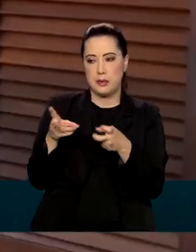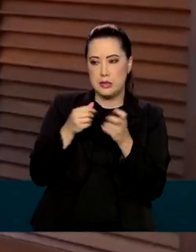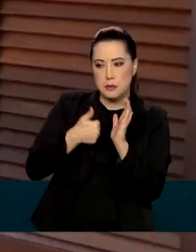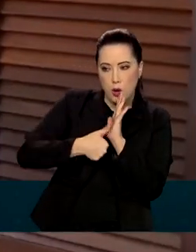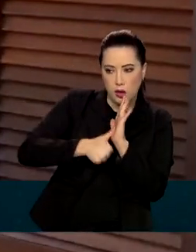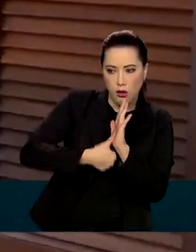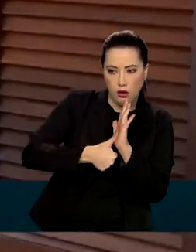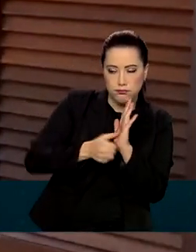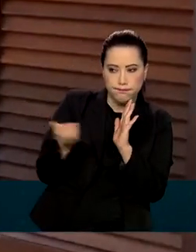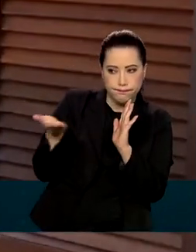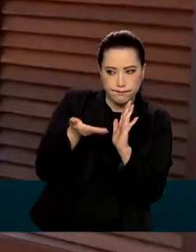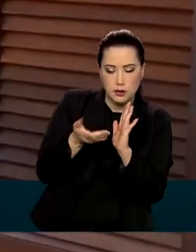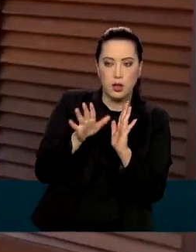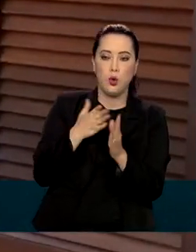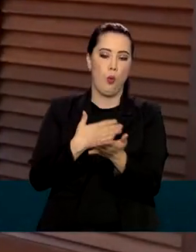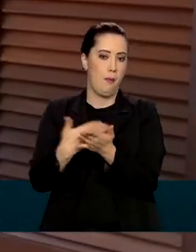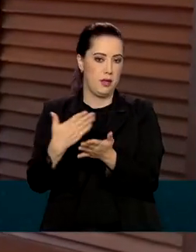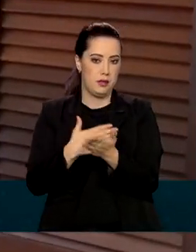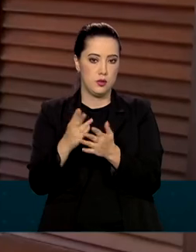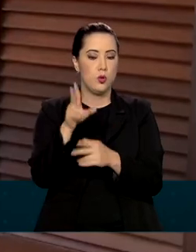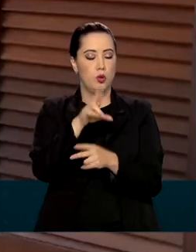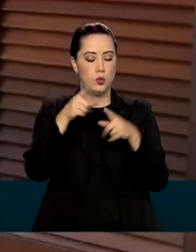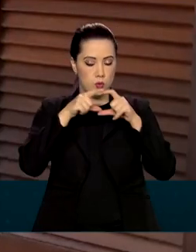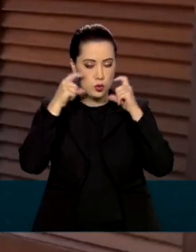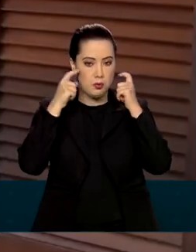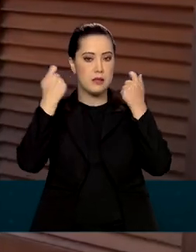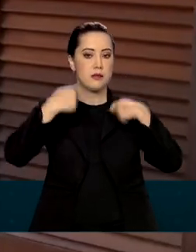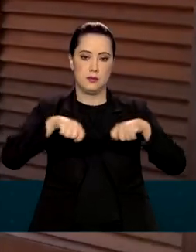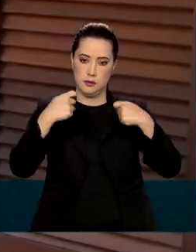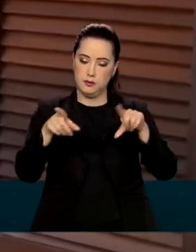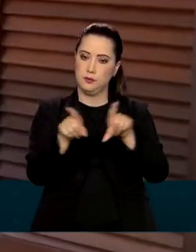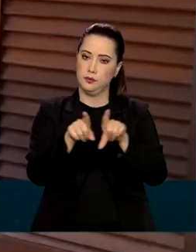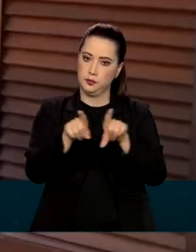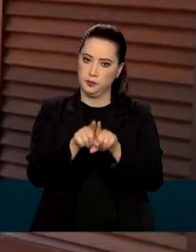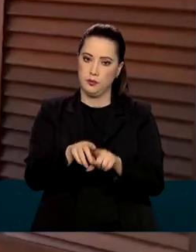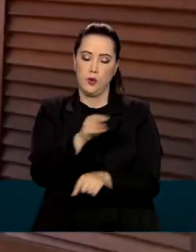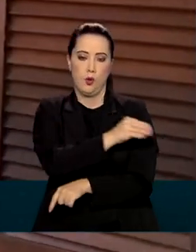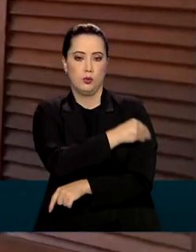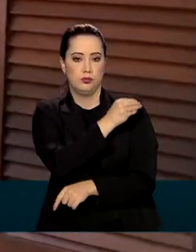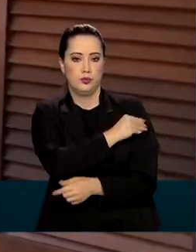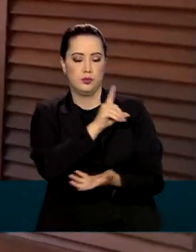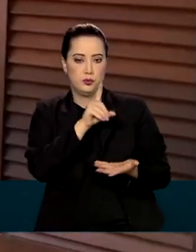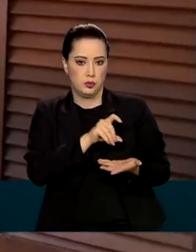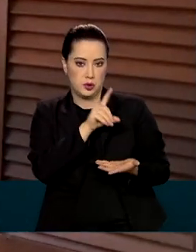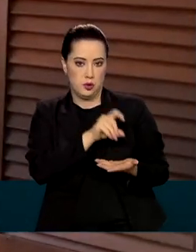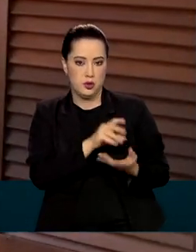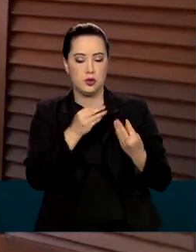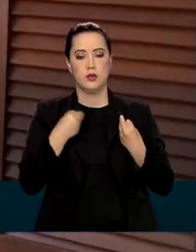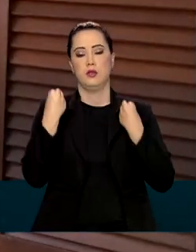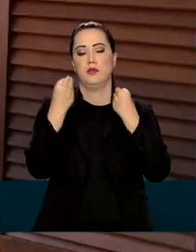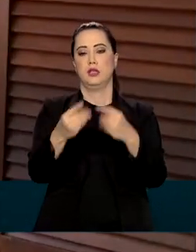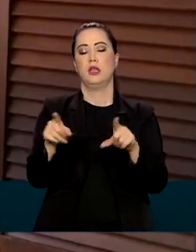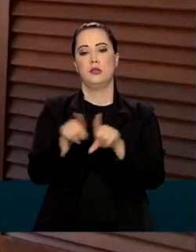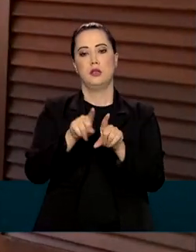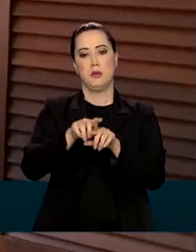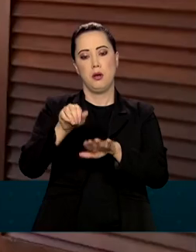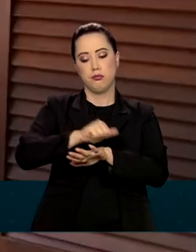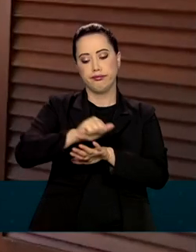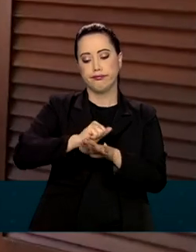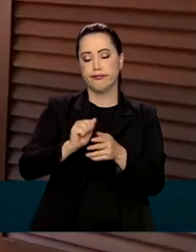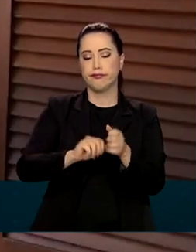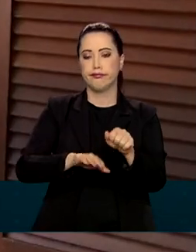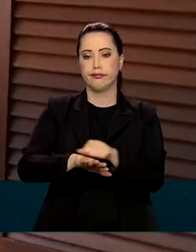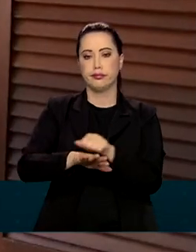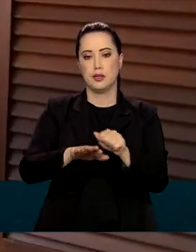entrada e o uso de máscaras será obrigatório. O álcool em gel vai estar disponível para limpeza das